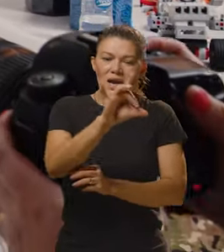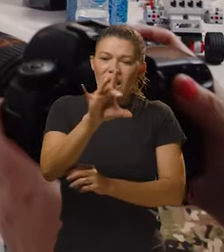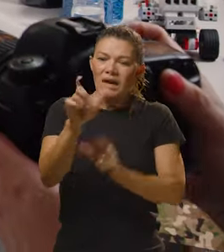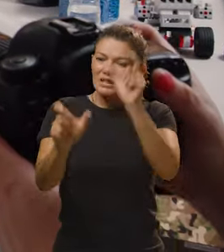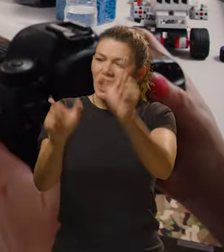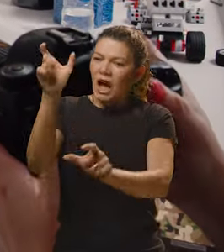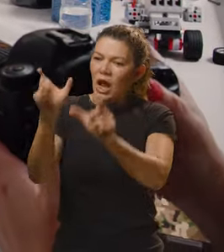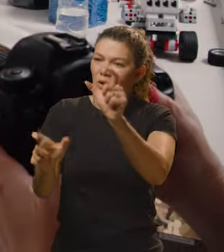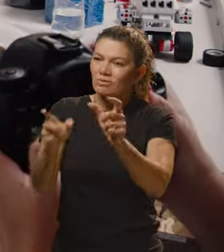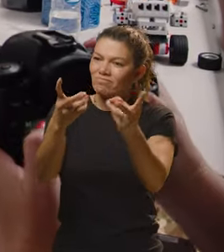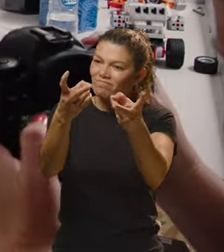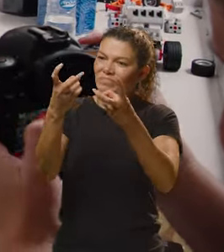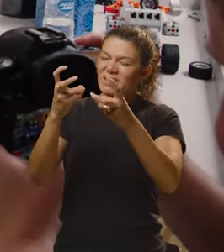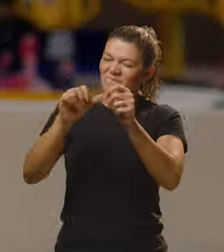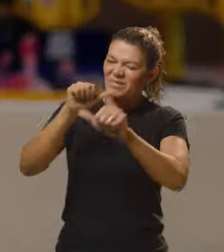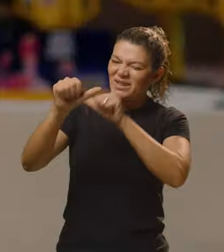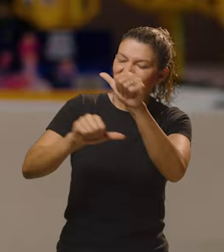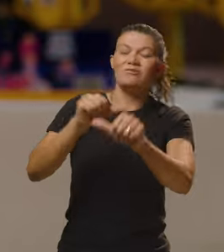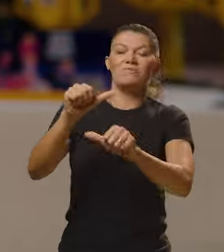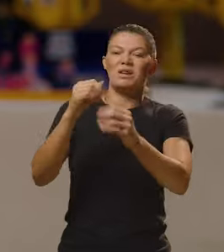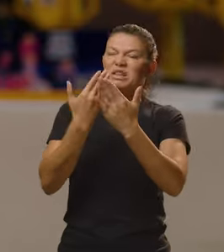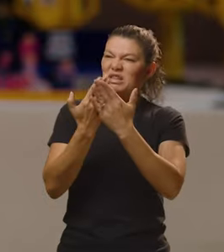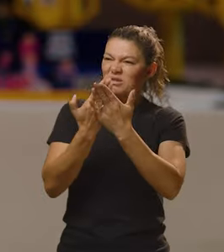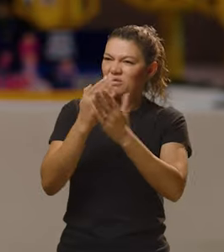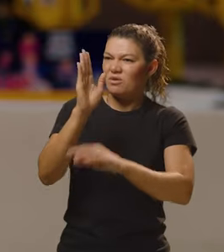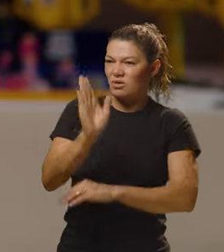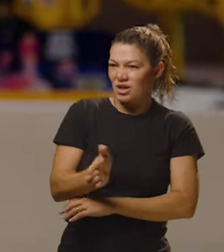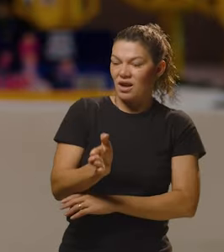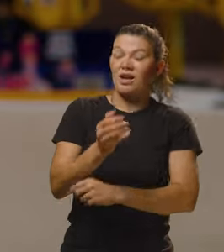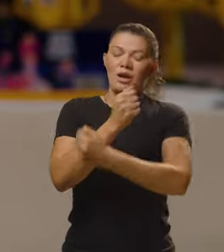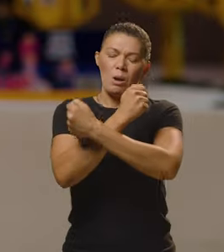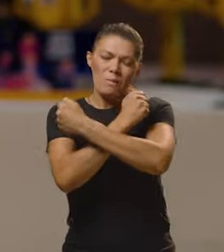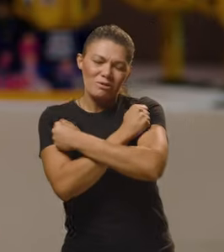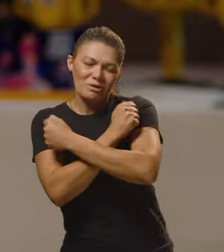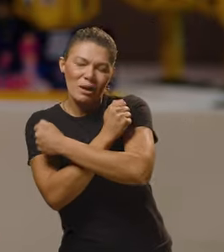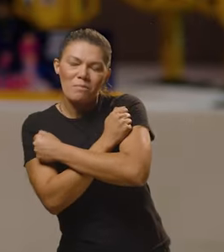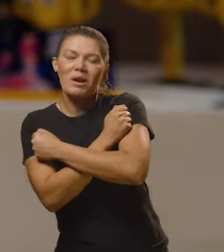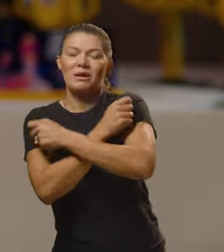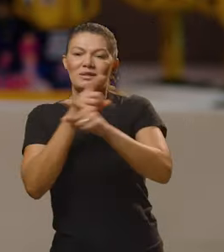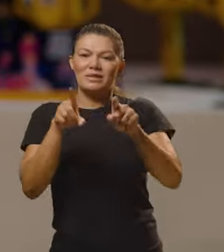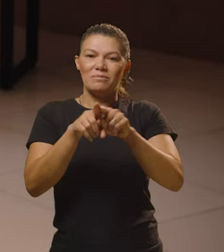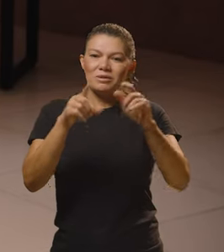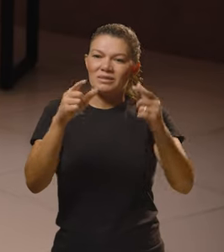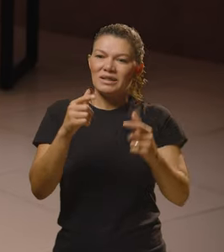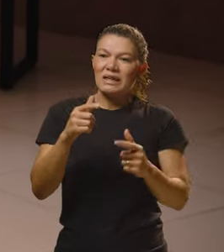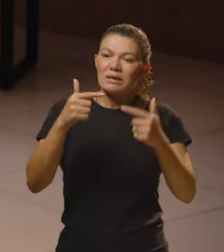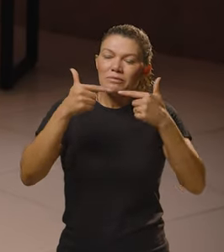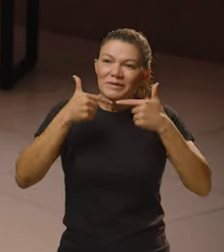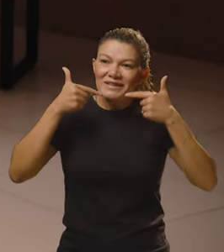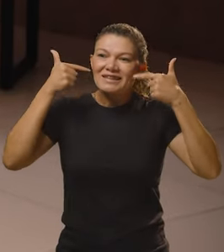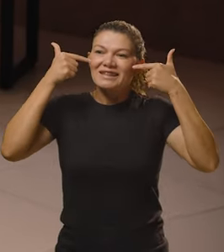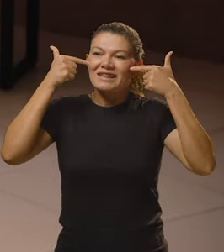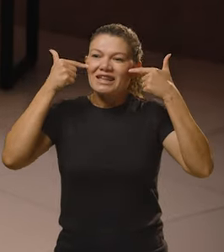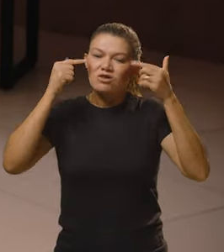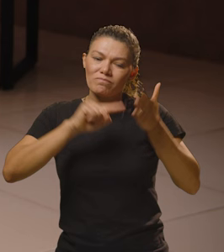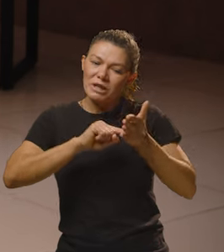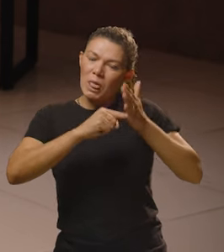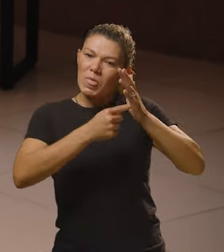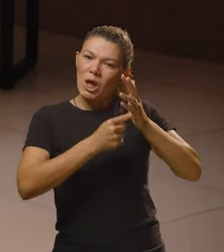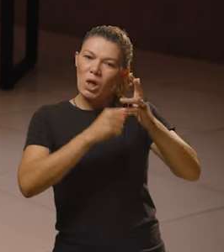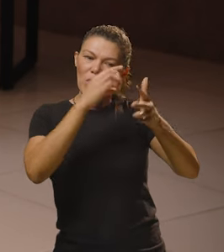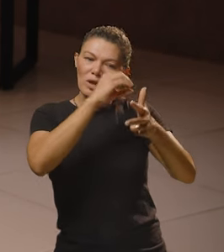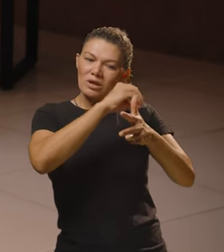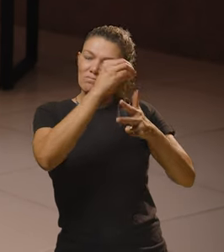aluno que eu vejo transformado, que passa por lá, pelos abraços que eu recebo, pelas carinhas felizes das